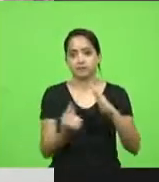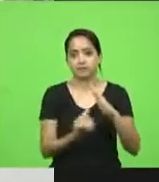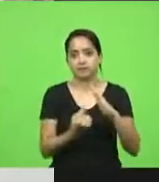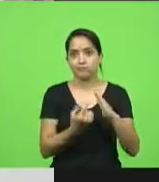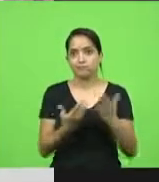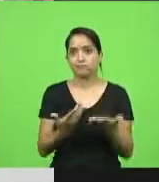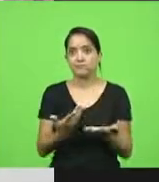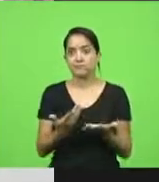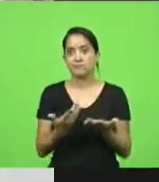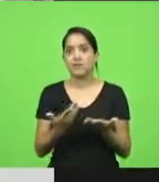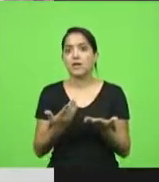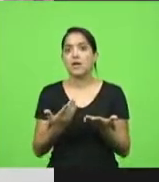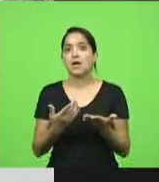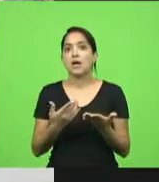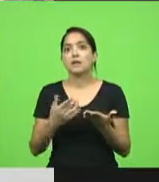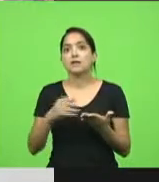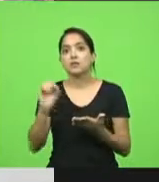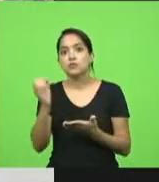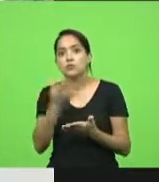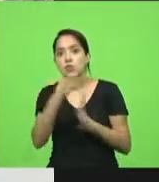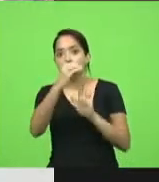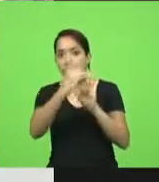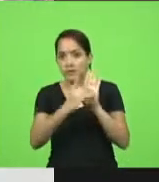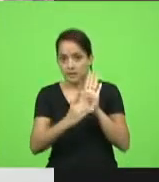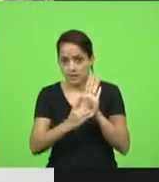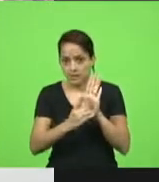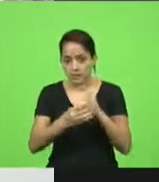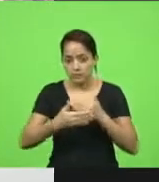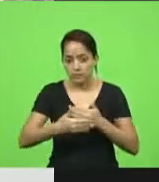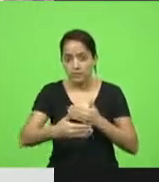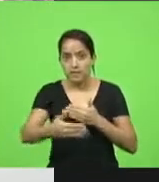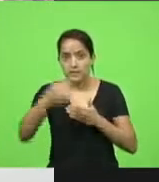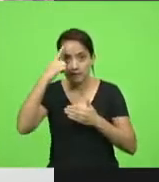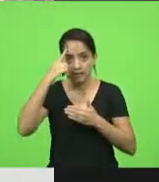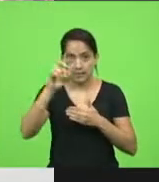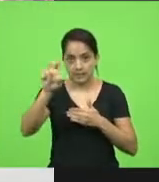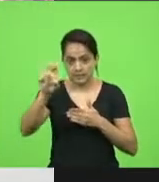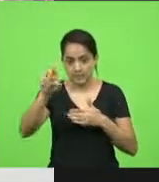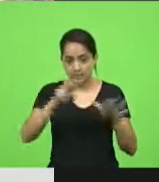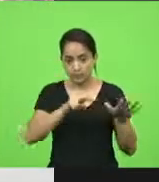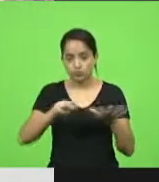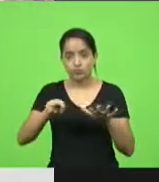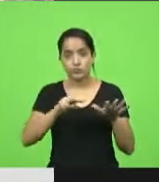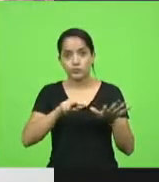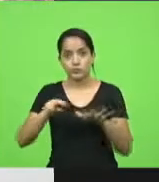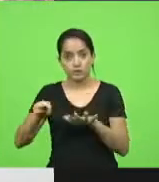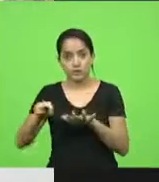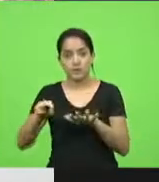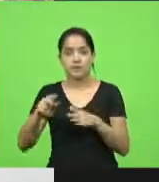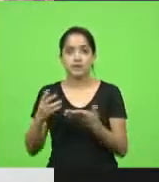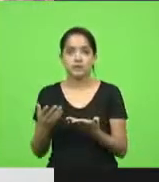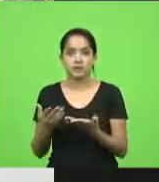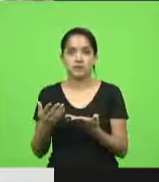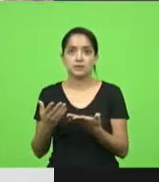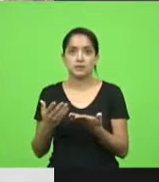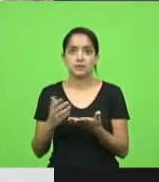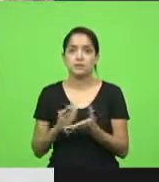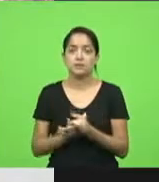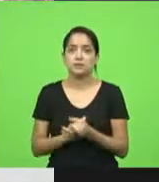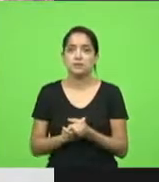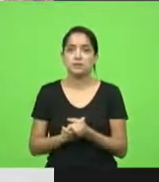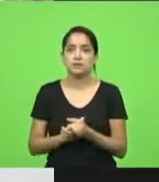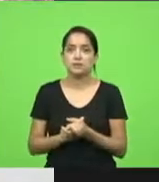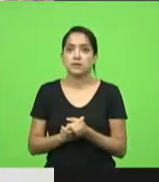governador baixou aí o novo decreto para os próximos 15 dias, para as próximas duas semanas. Eu até achei um tanto quanto light o